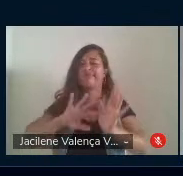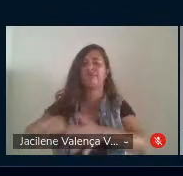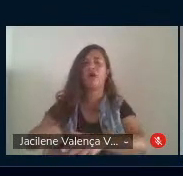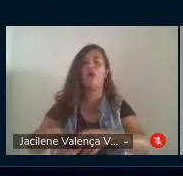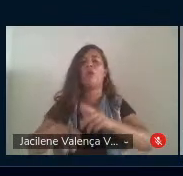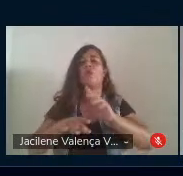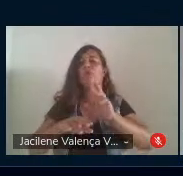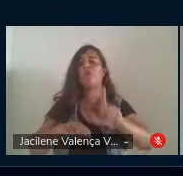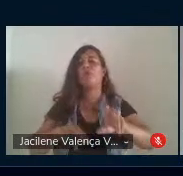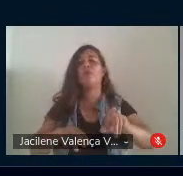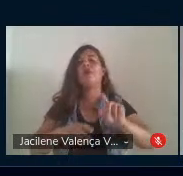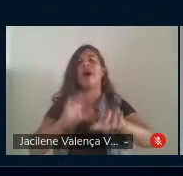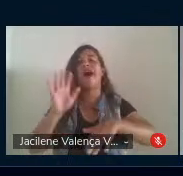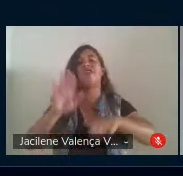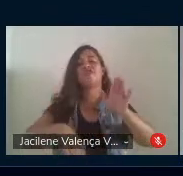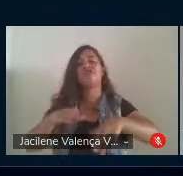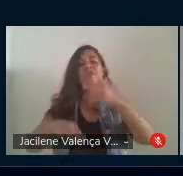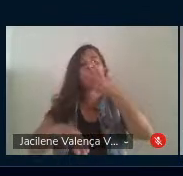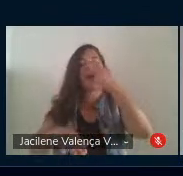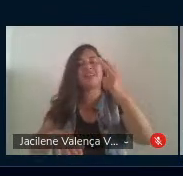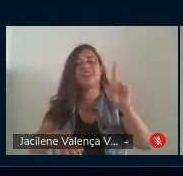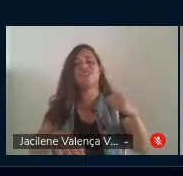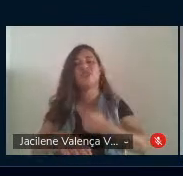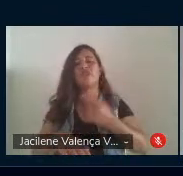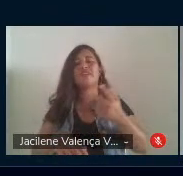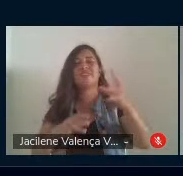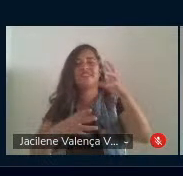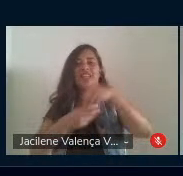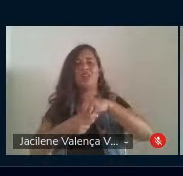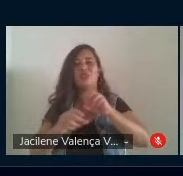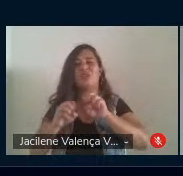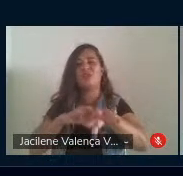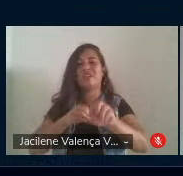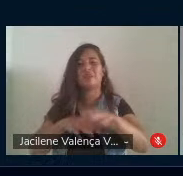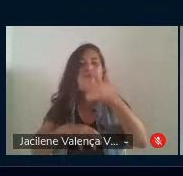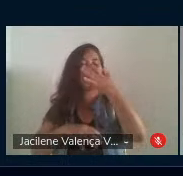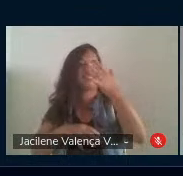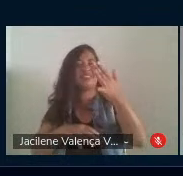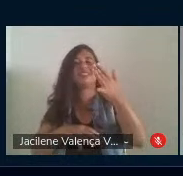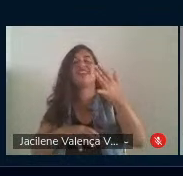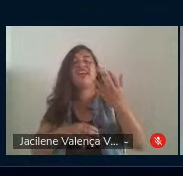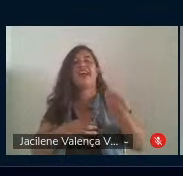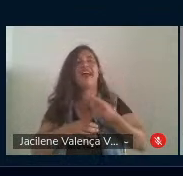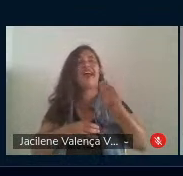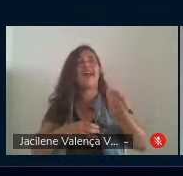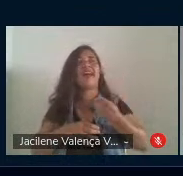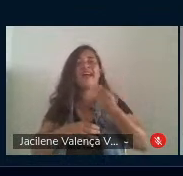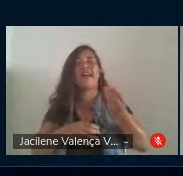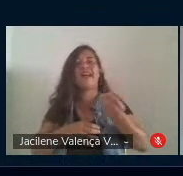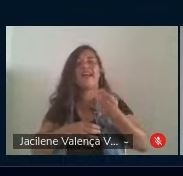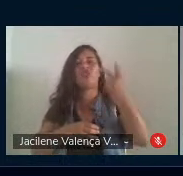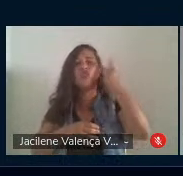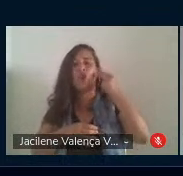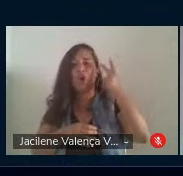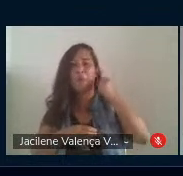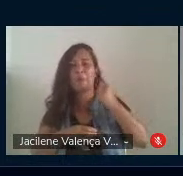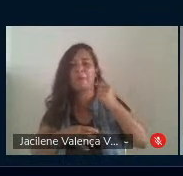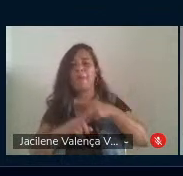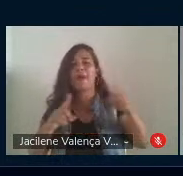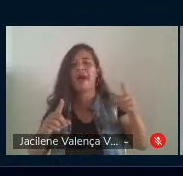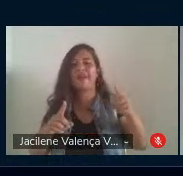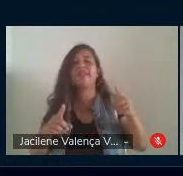Isso, às vezes, parece para a gente que está dentro da educação, parece algo muito normal, mas quando